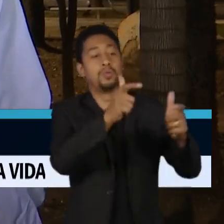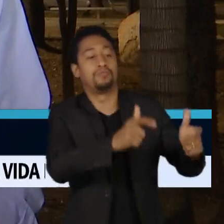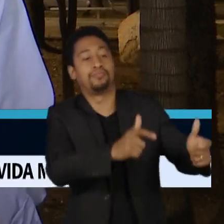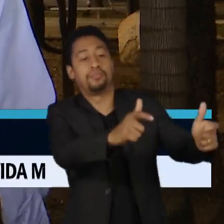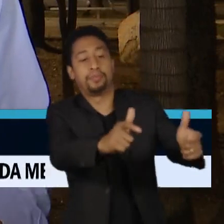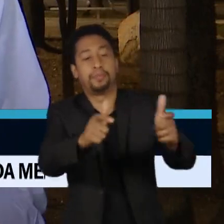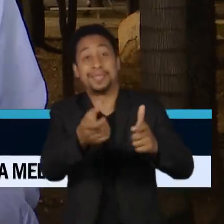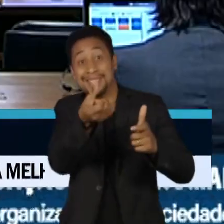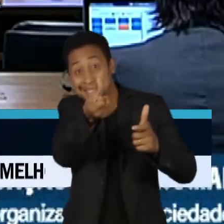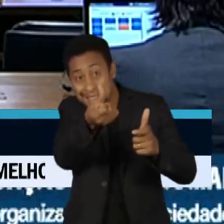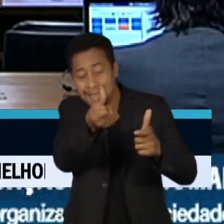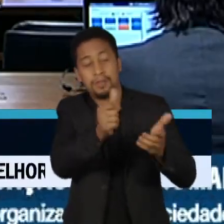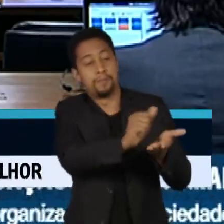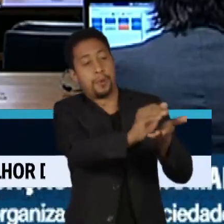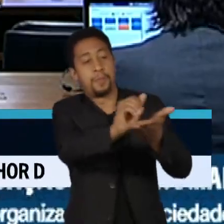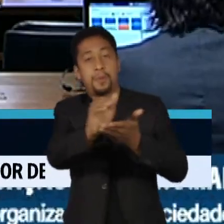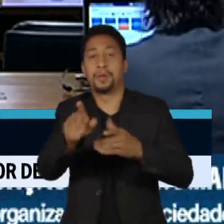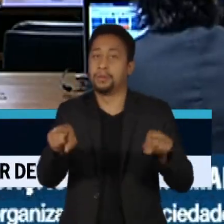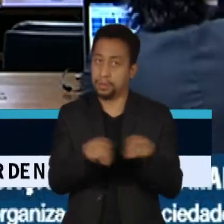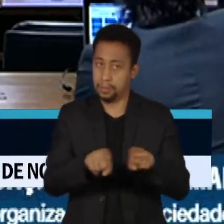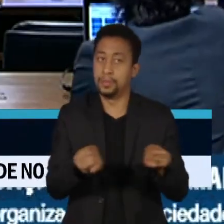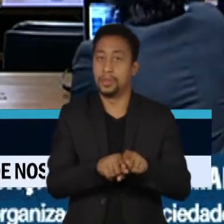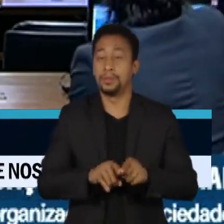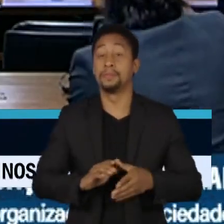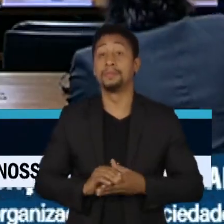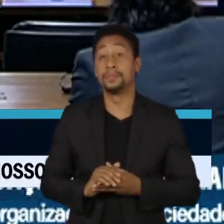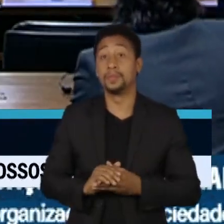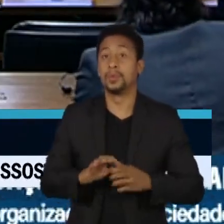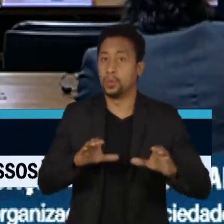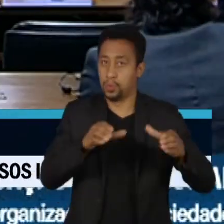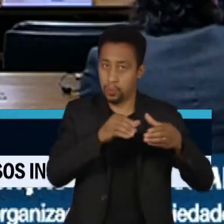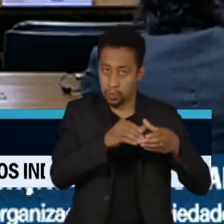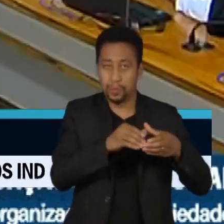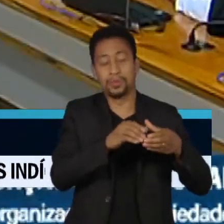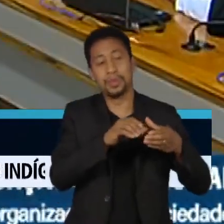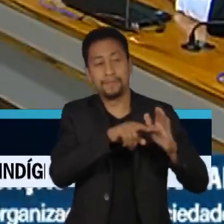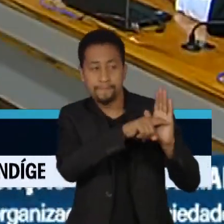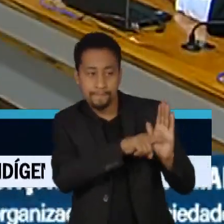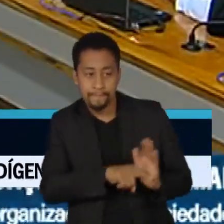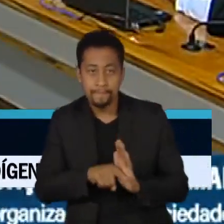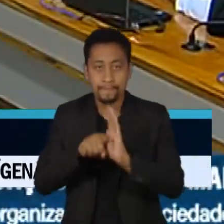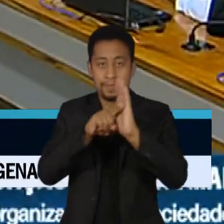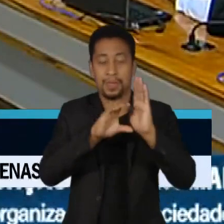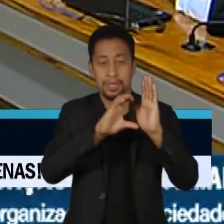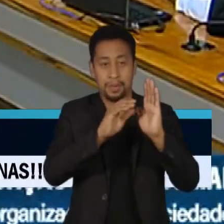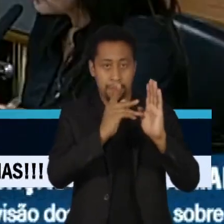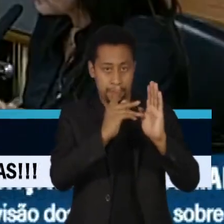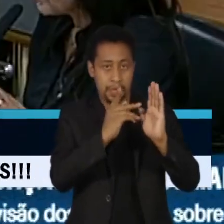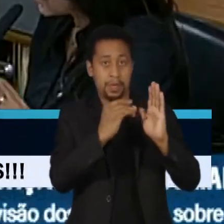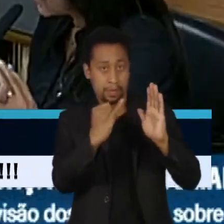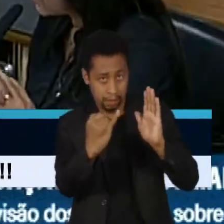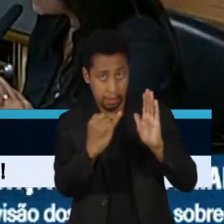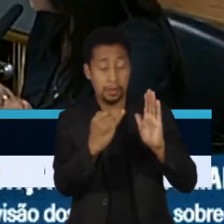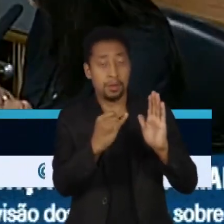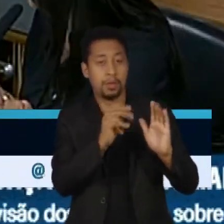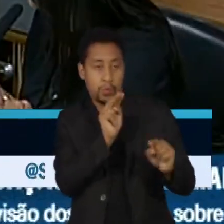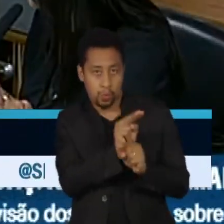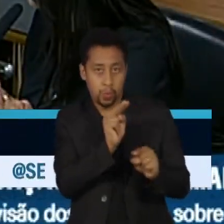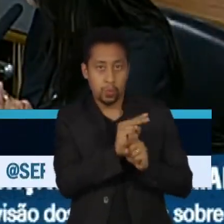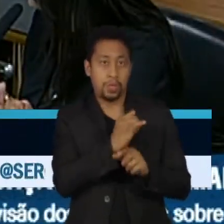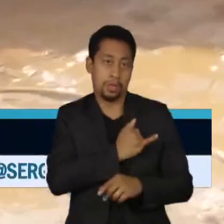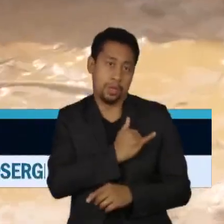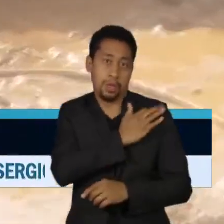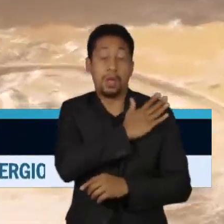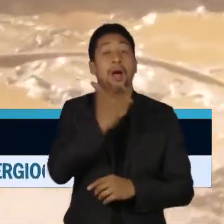enfrentam o mesmo problema. A comissão temporária do Senado que acompanha a crise sanitária na terra Yanomami marcou para amanhã uma audiência